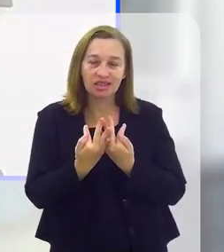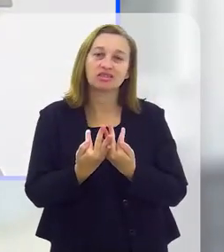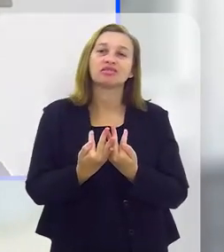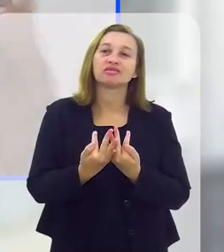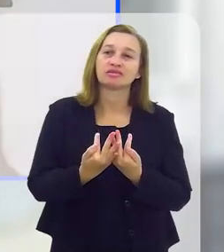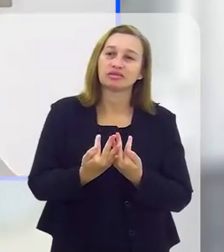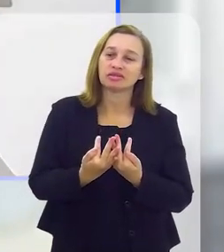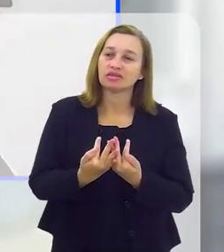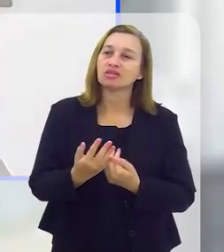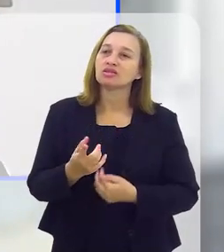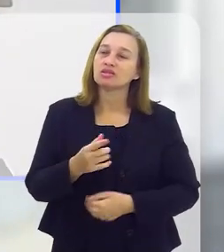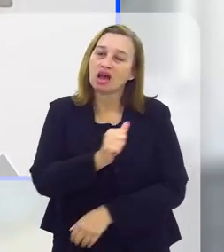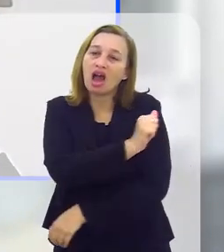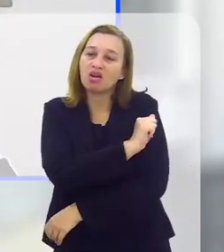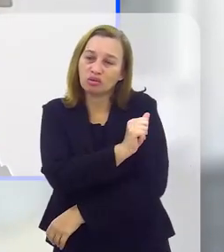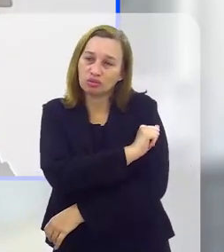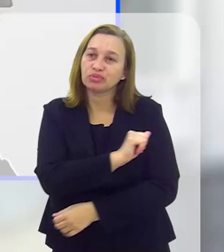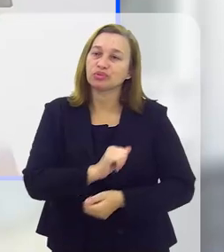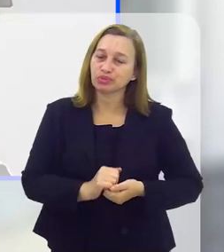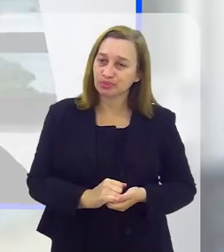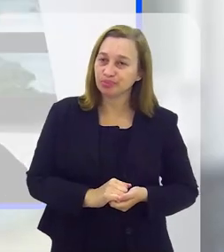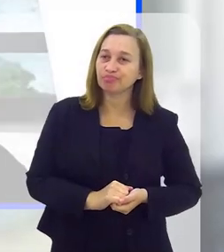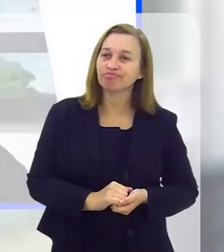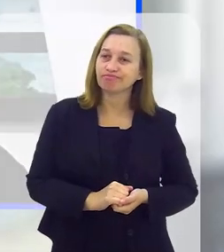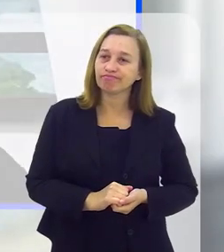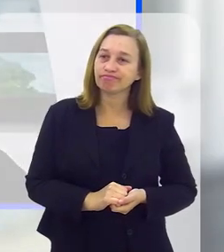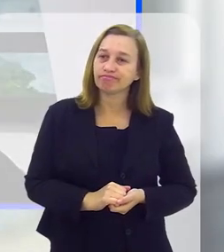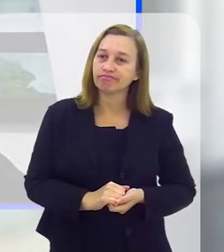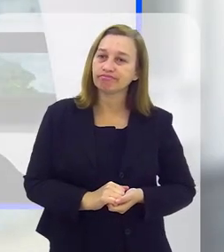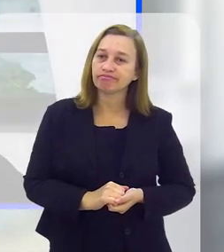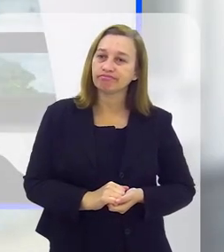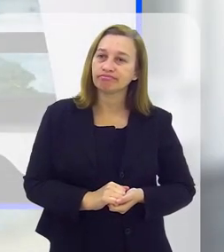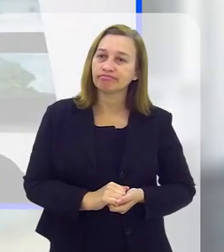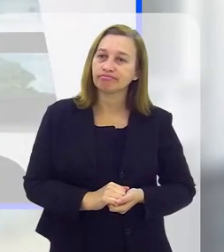dos nossos alunos.